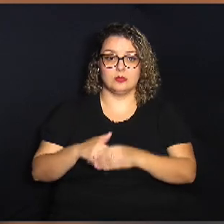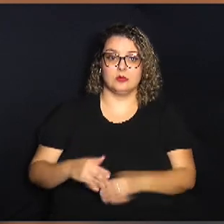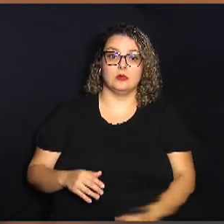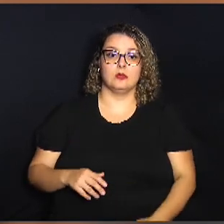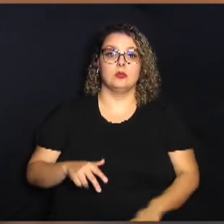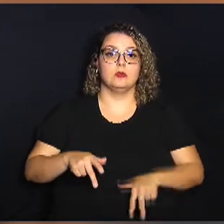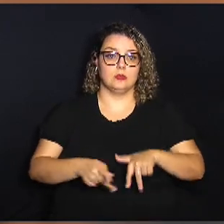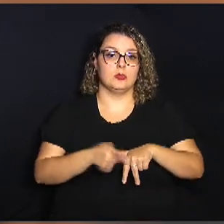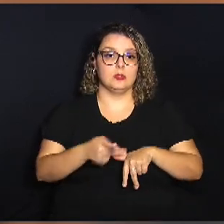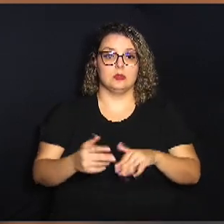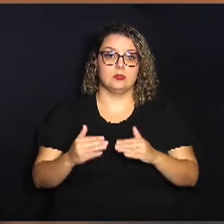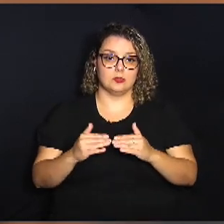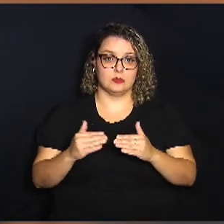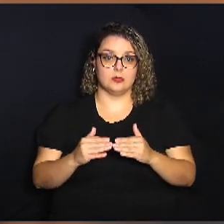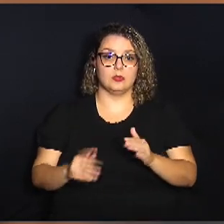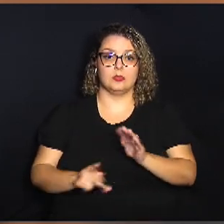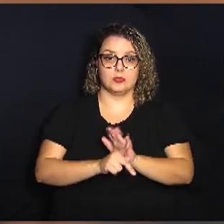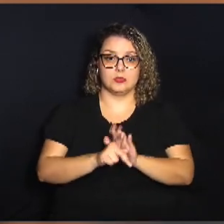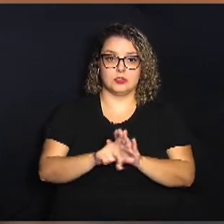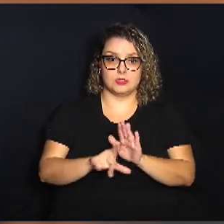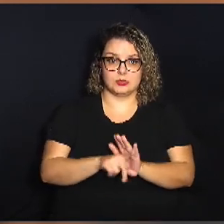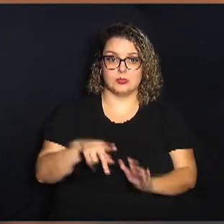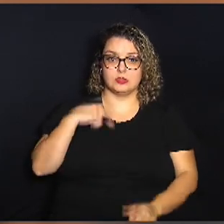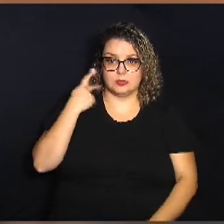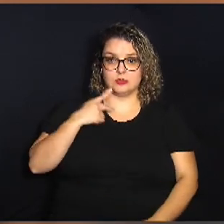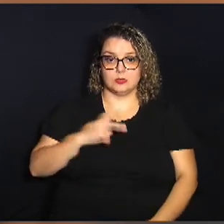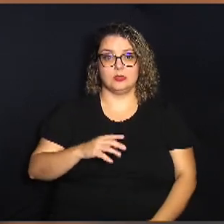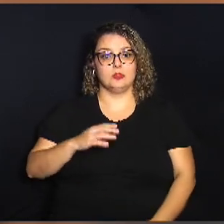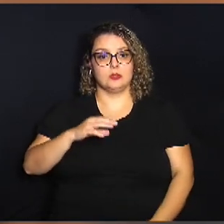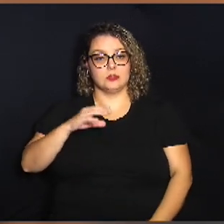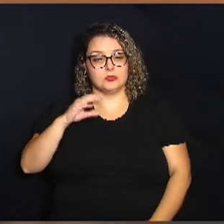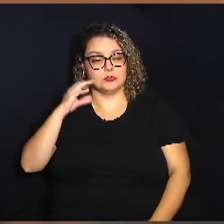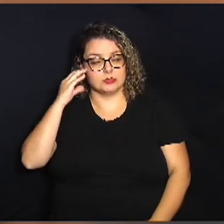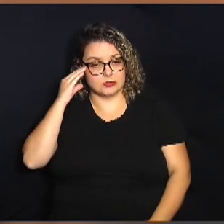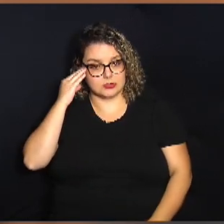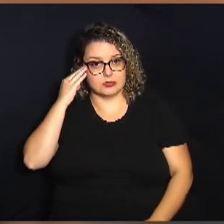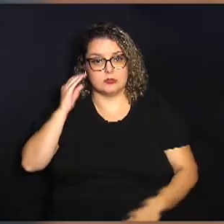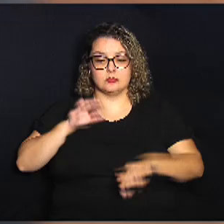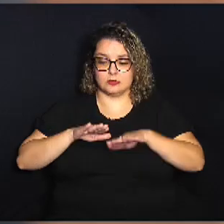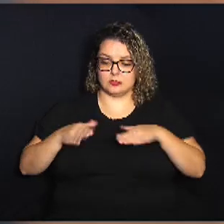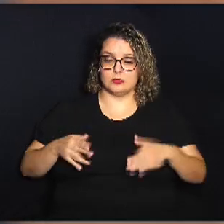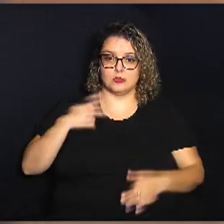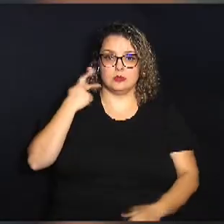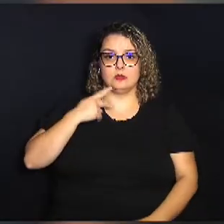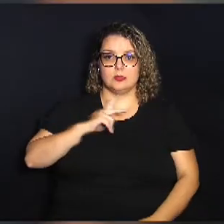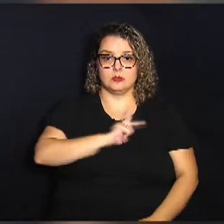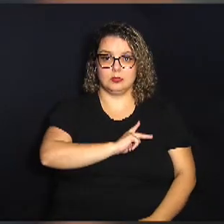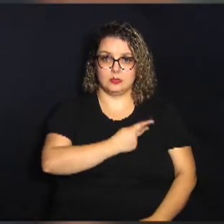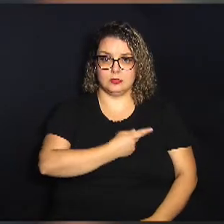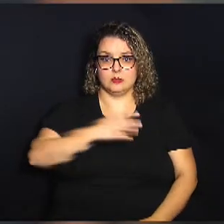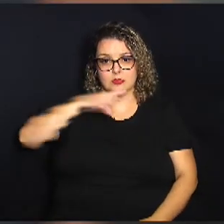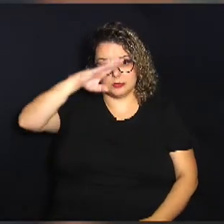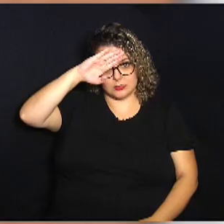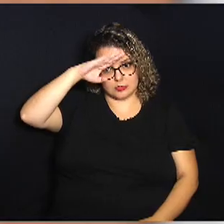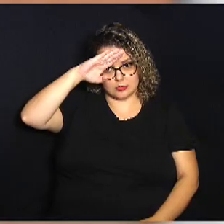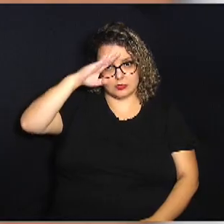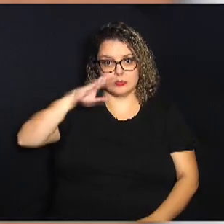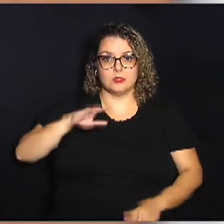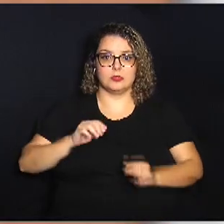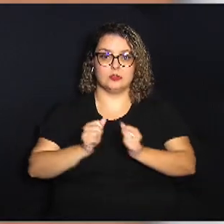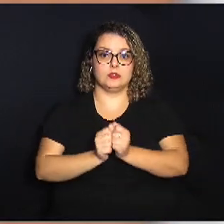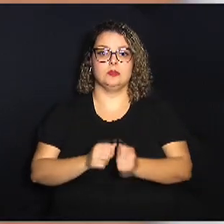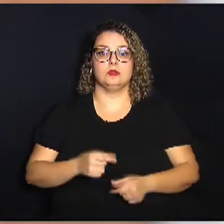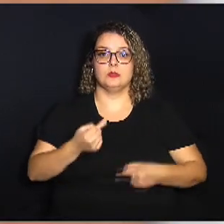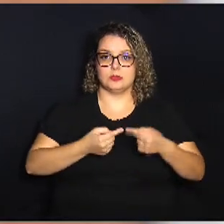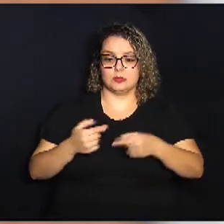favorável ao projeto de lei de autoria do vereador Luiz Cirilo compuseram a mesa os vereadores Paulo Haddad e Marcelo da Farmácia a